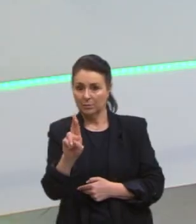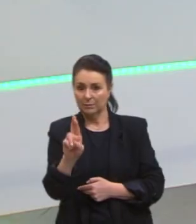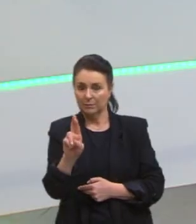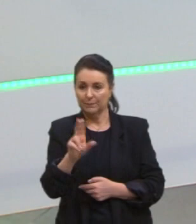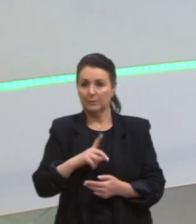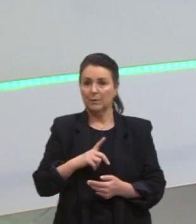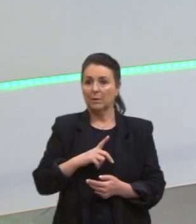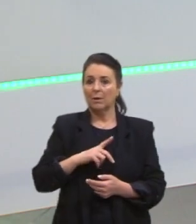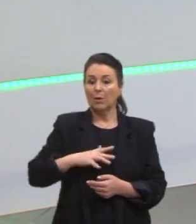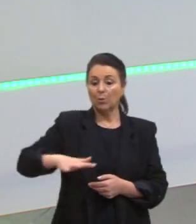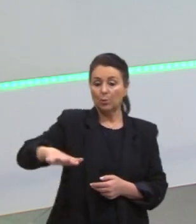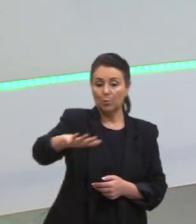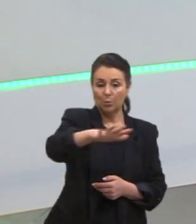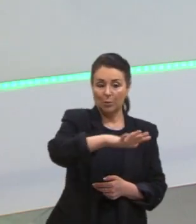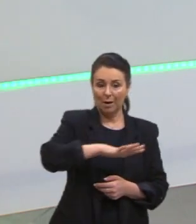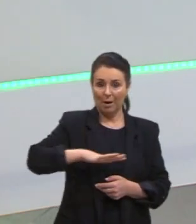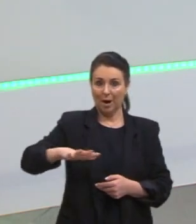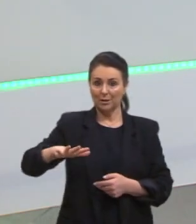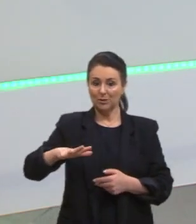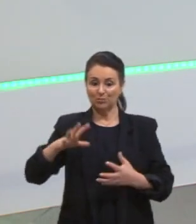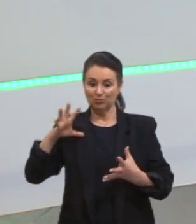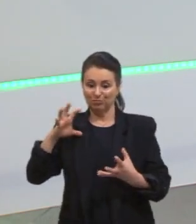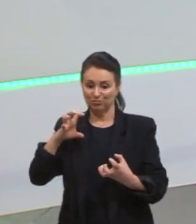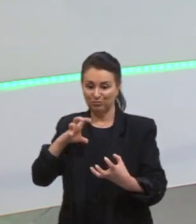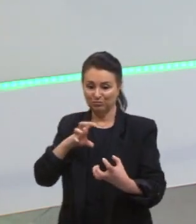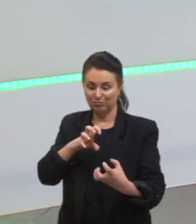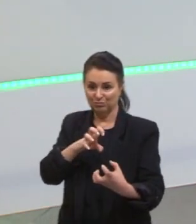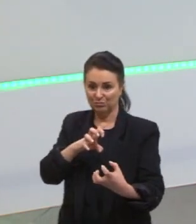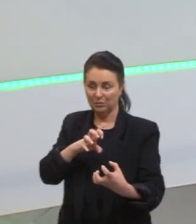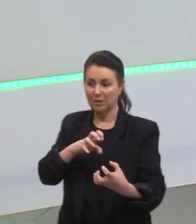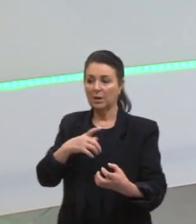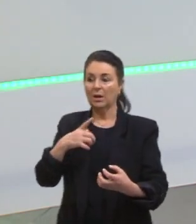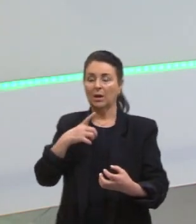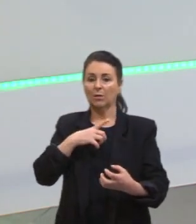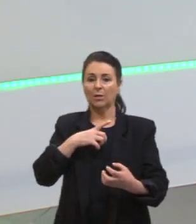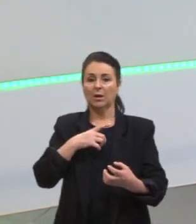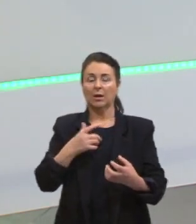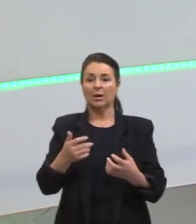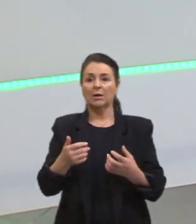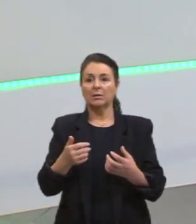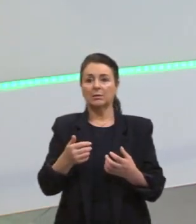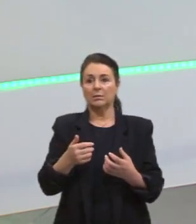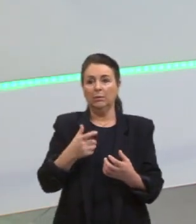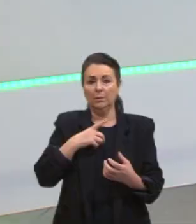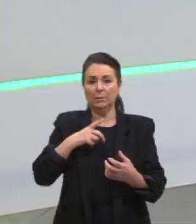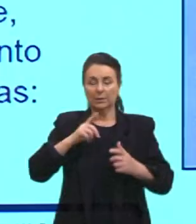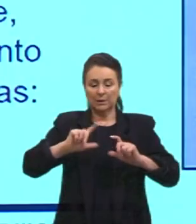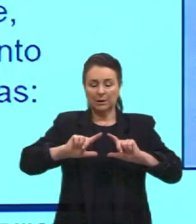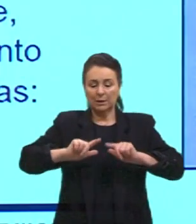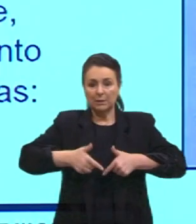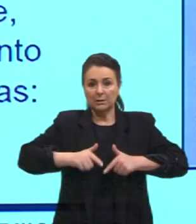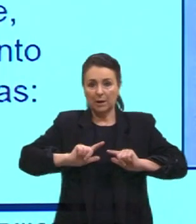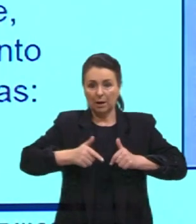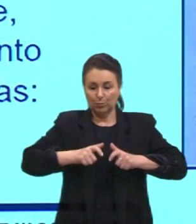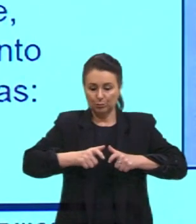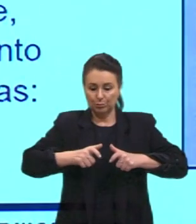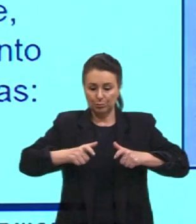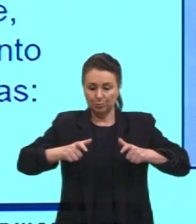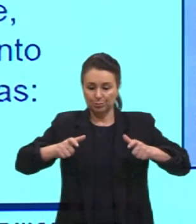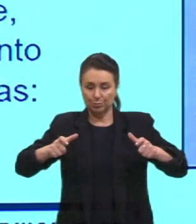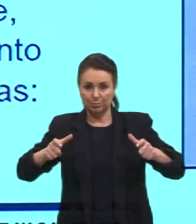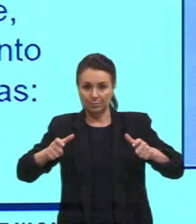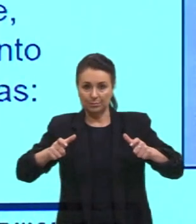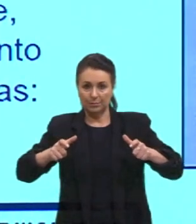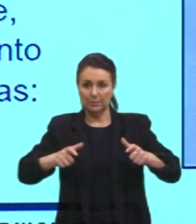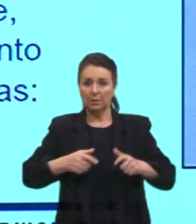Áreas de tensão, tá, então nós temos a evolução desse território de Israel, tá, agorizado, nós temos a evolução. Em